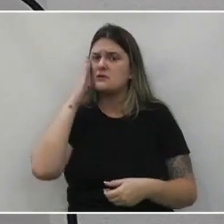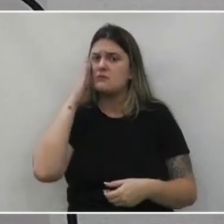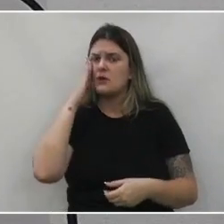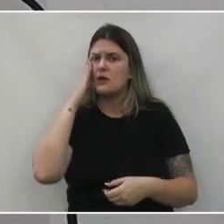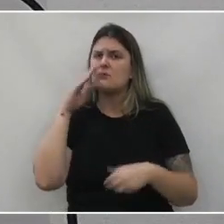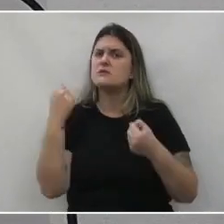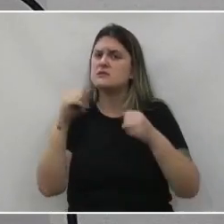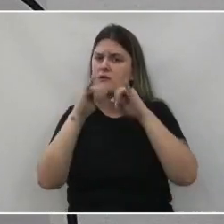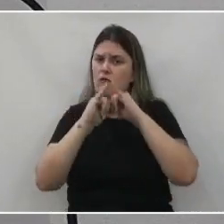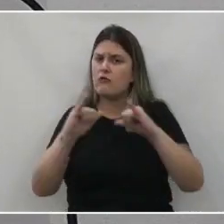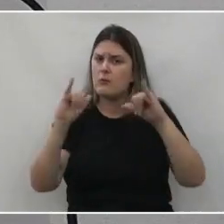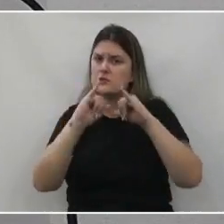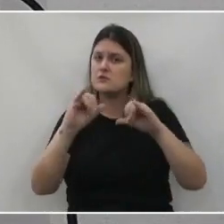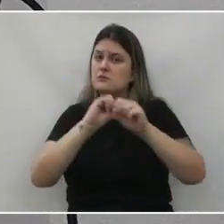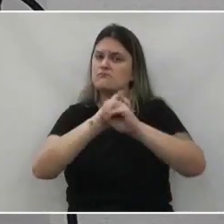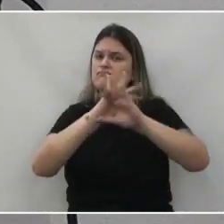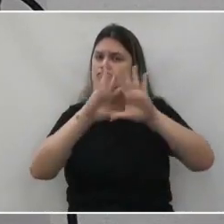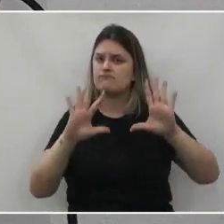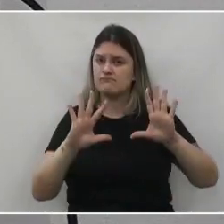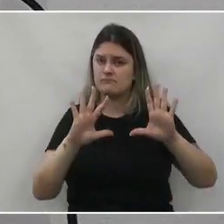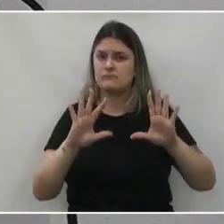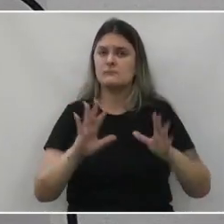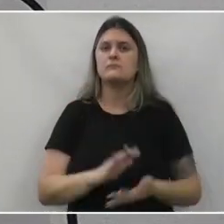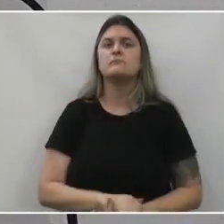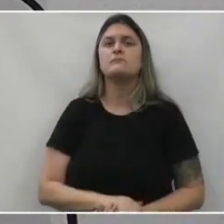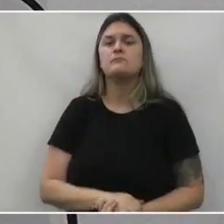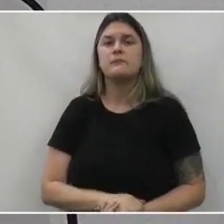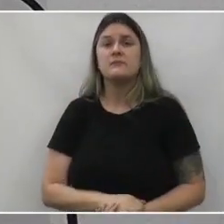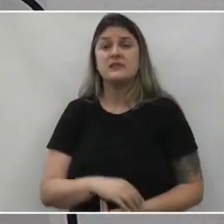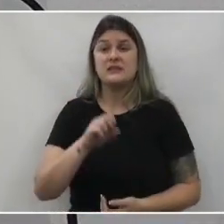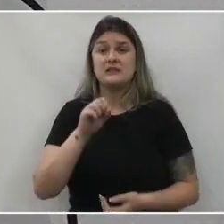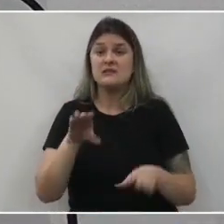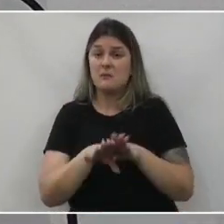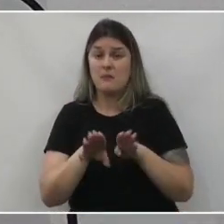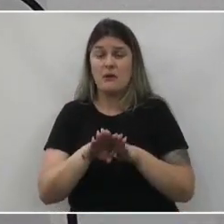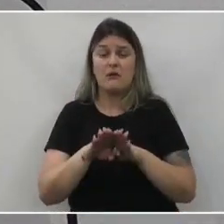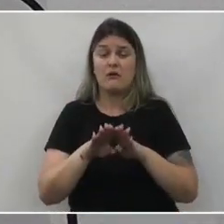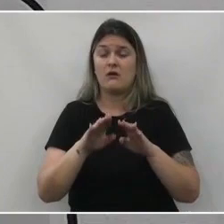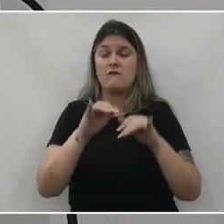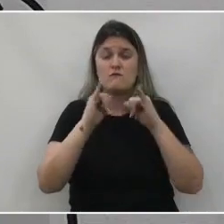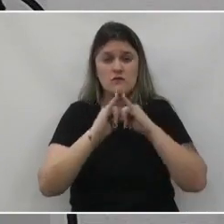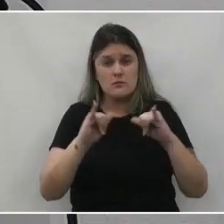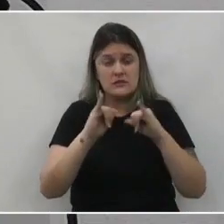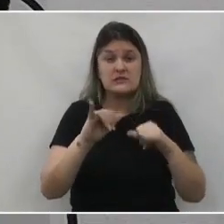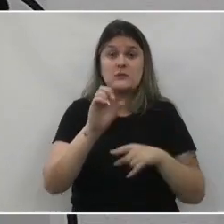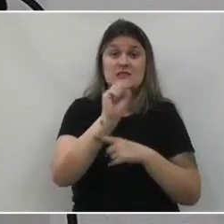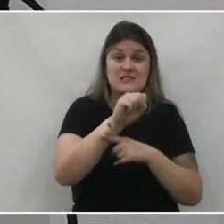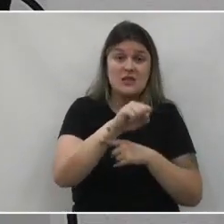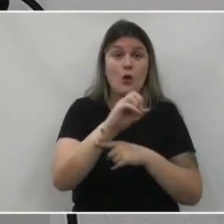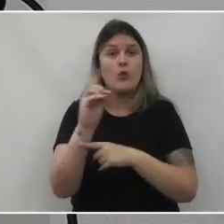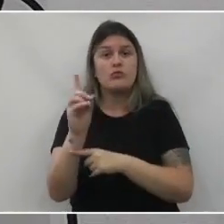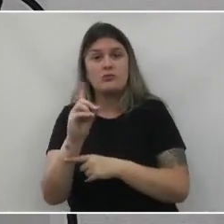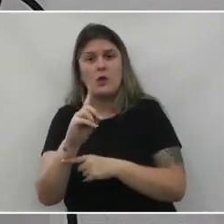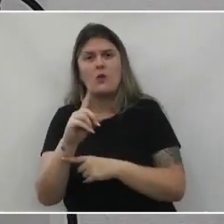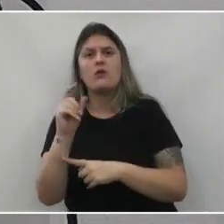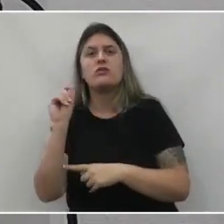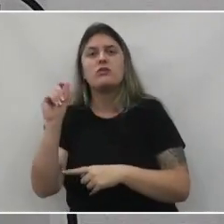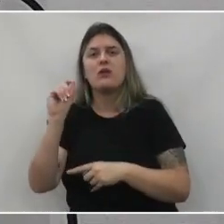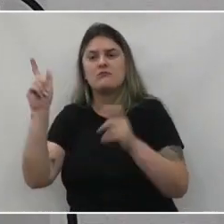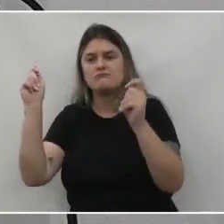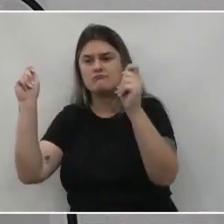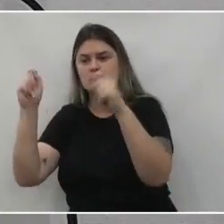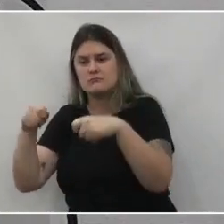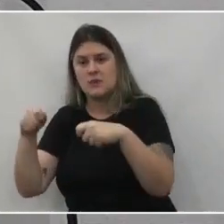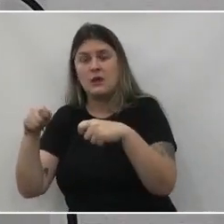dar luz a essas informações e que se esclareça sim ou não a quem é de competência